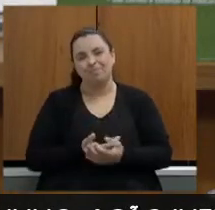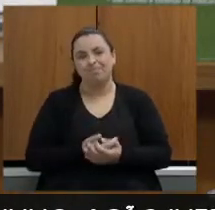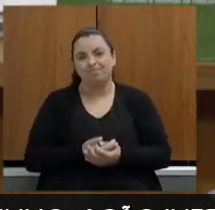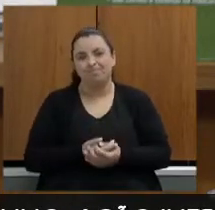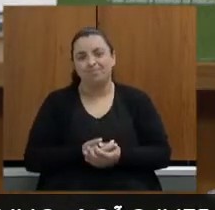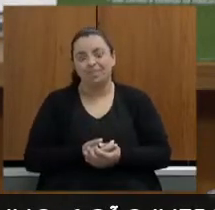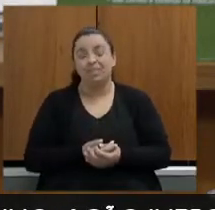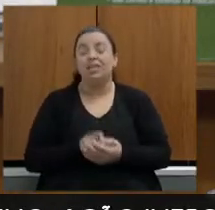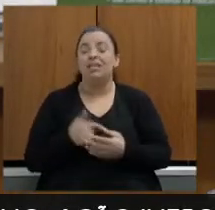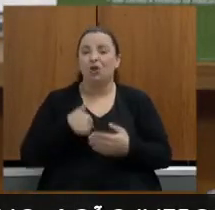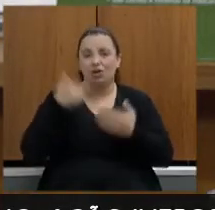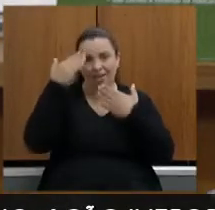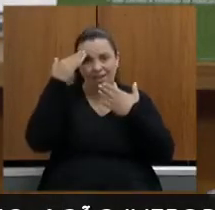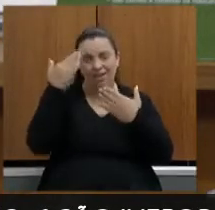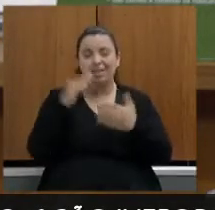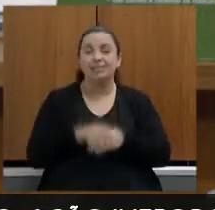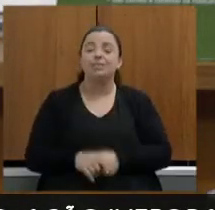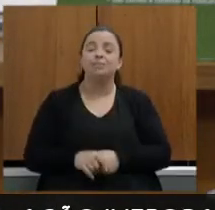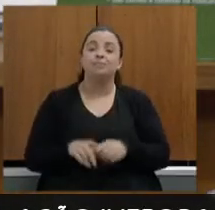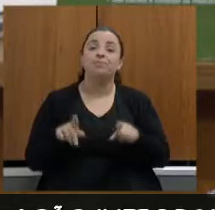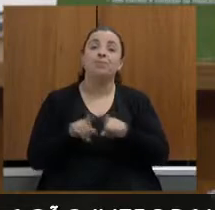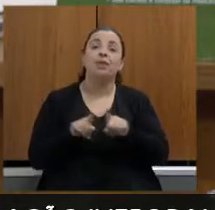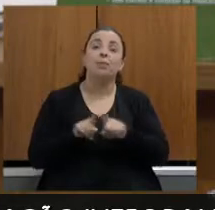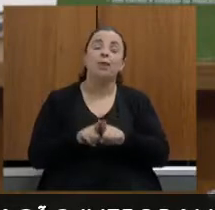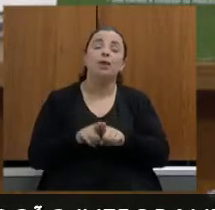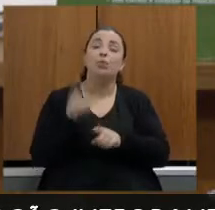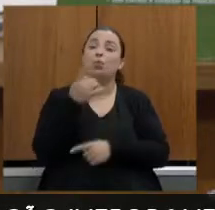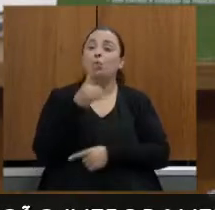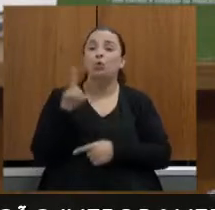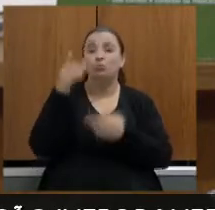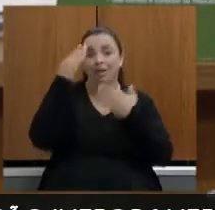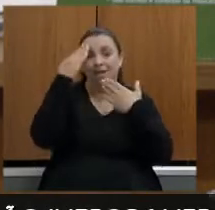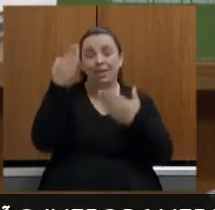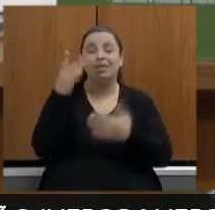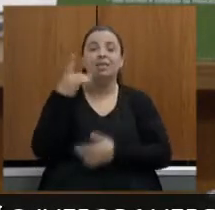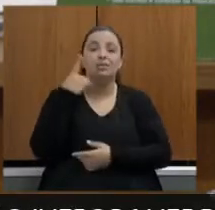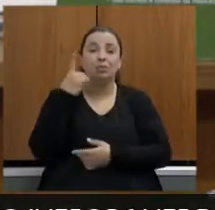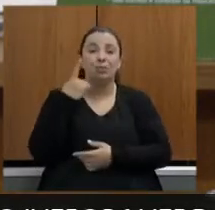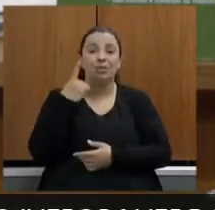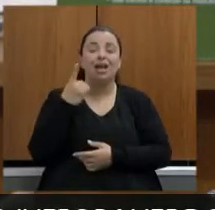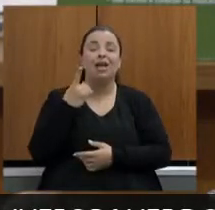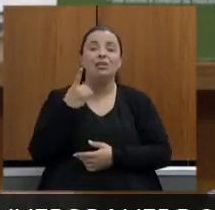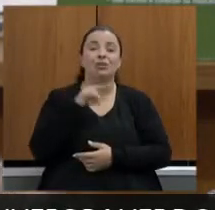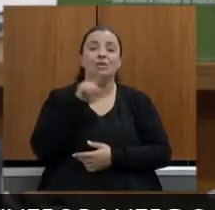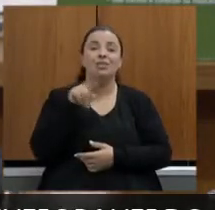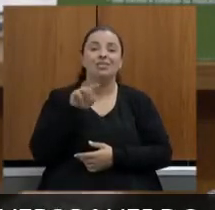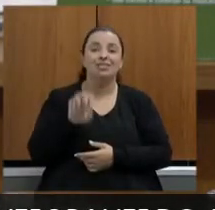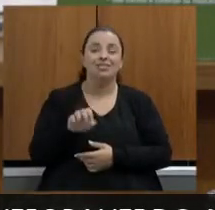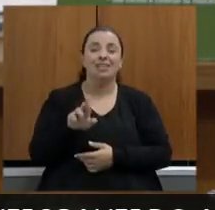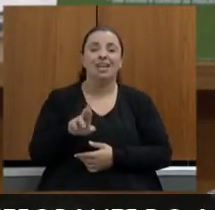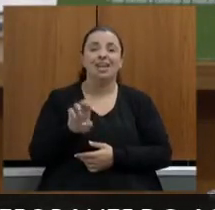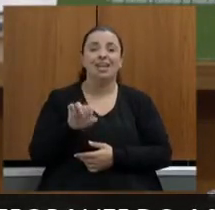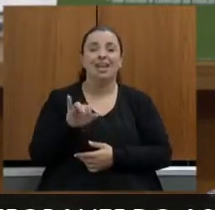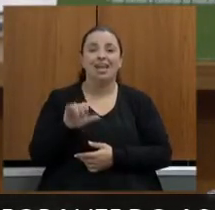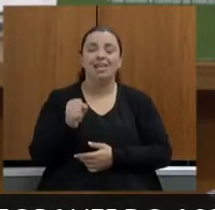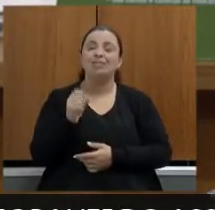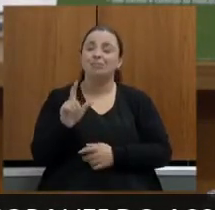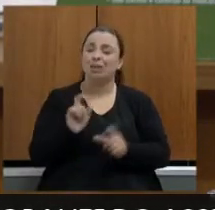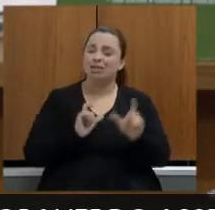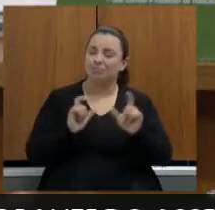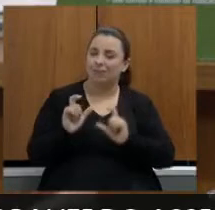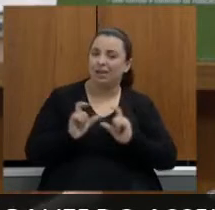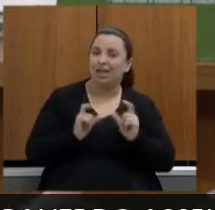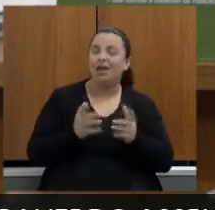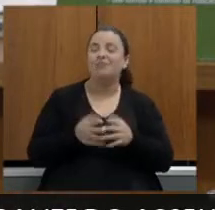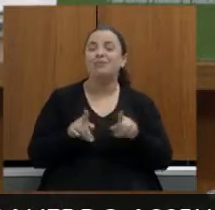por fim eu vou agradecer aqui ao deputado José Reis pelas palavras agradecendo agora em nome do procurador-geral doutor Jarba Soares